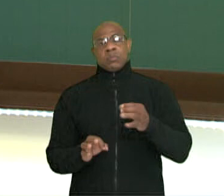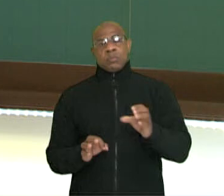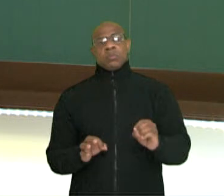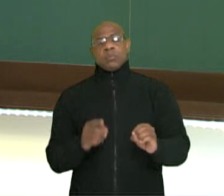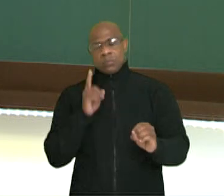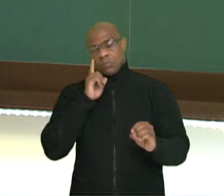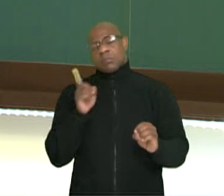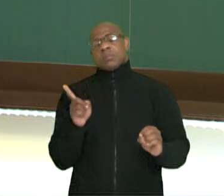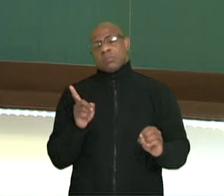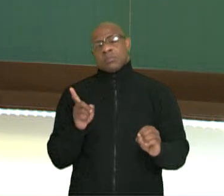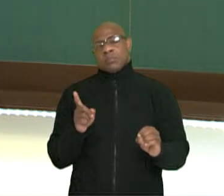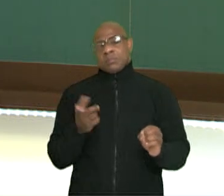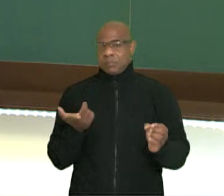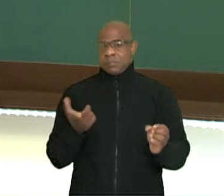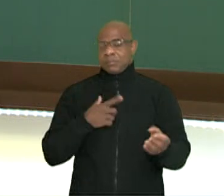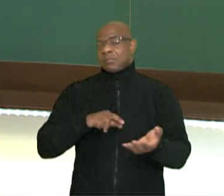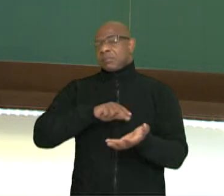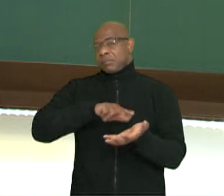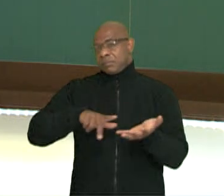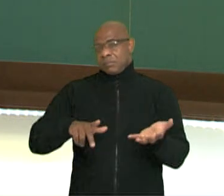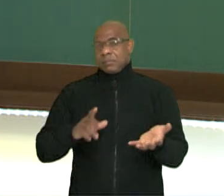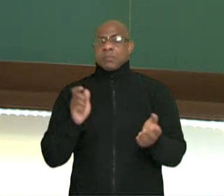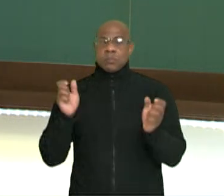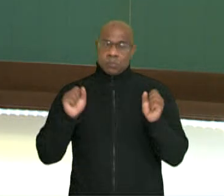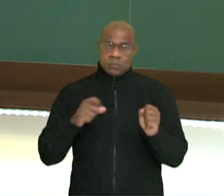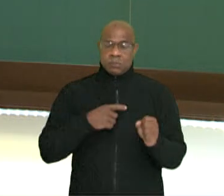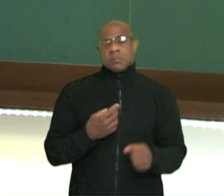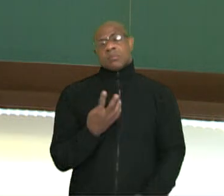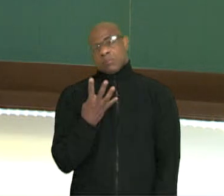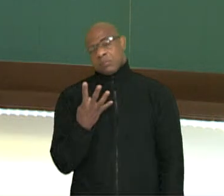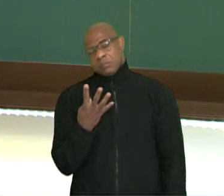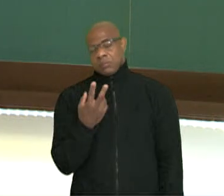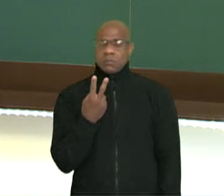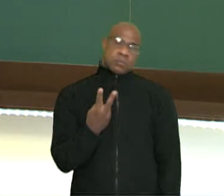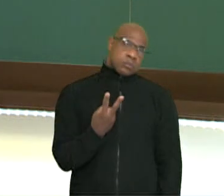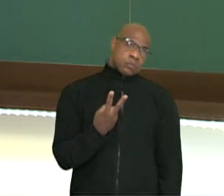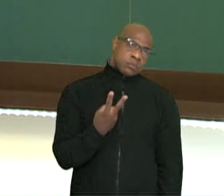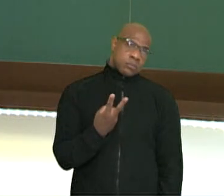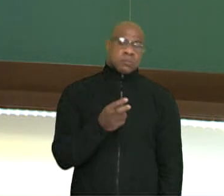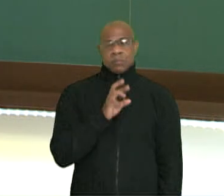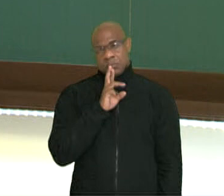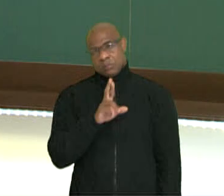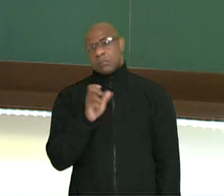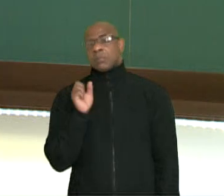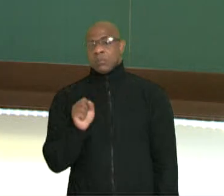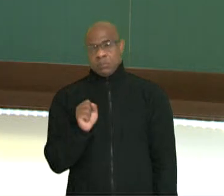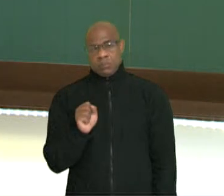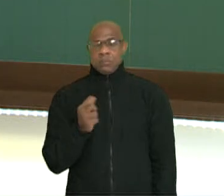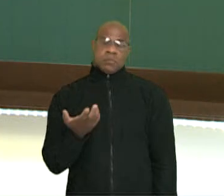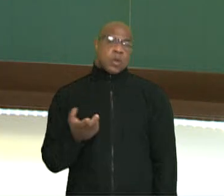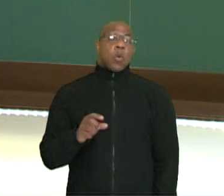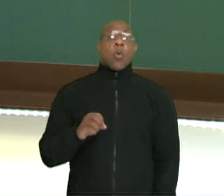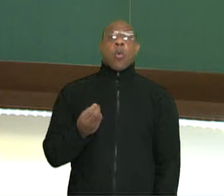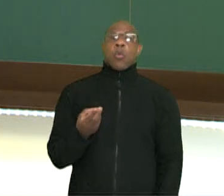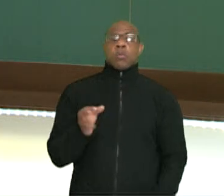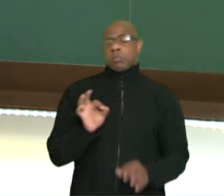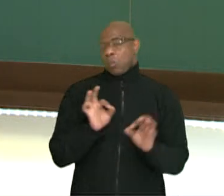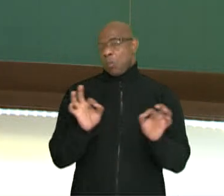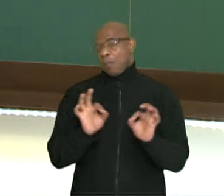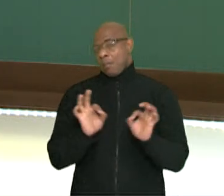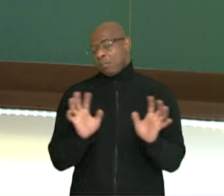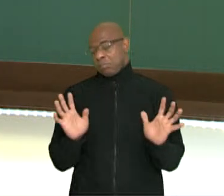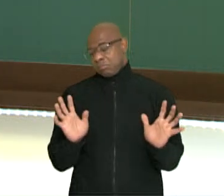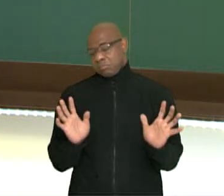a diversidade de respostas, né? Posso ter 4, posso ter 2 ou posso não ter nenhuma. Então vamos ver,